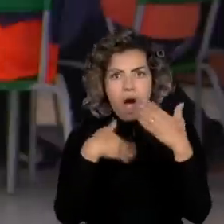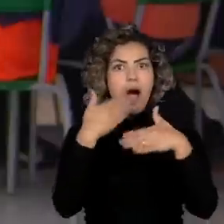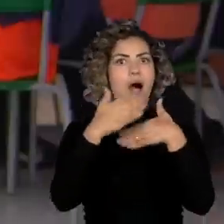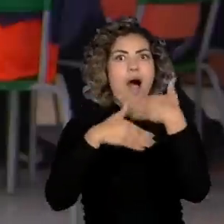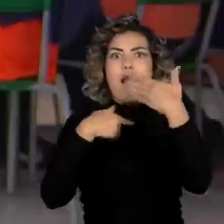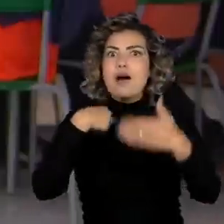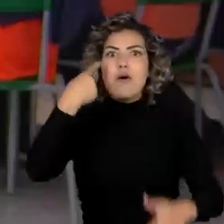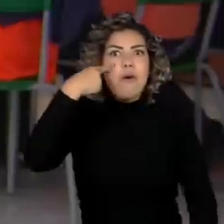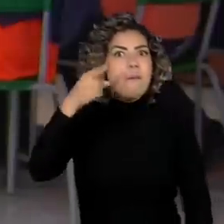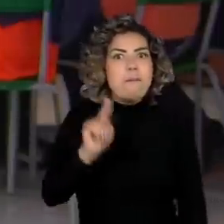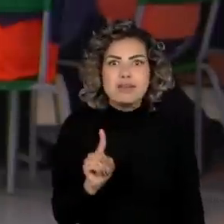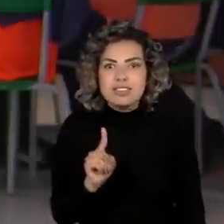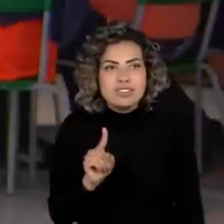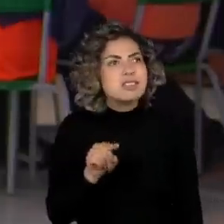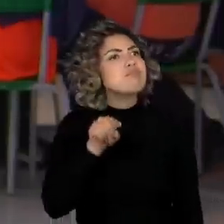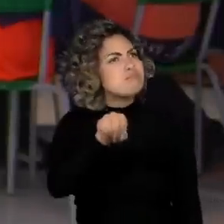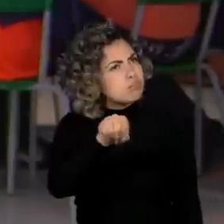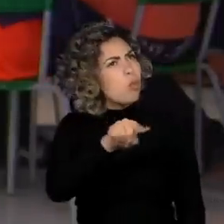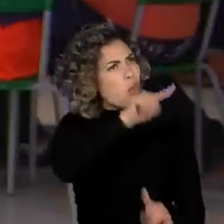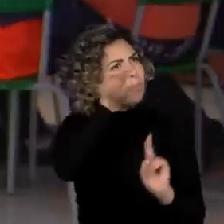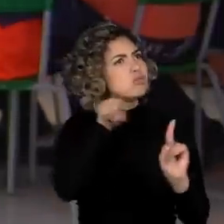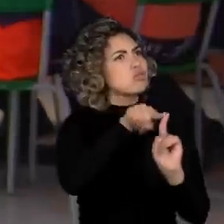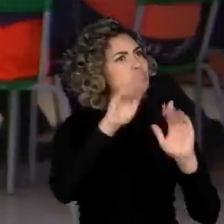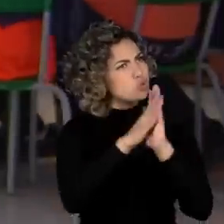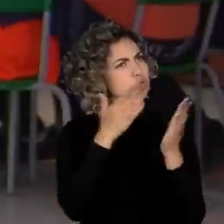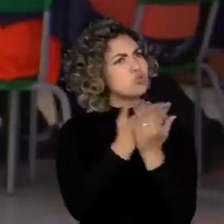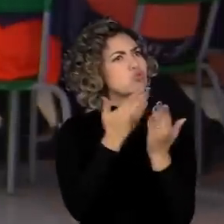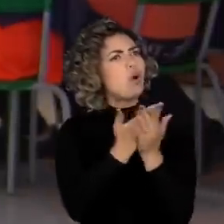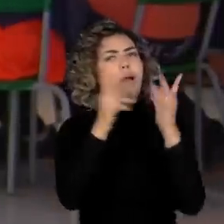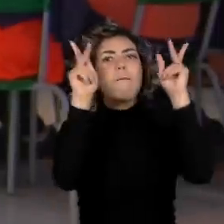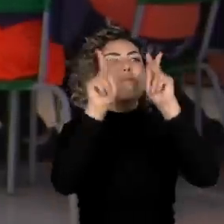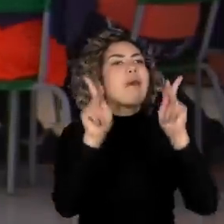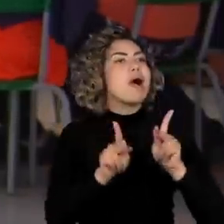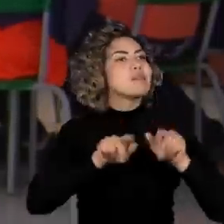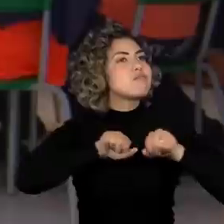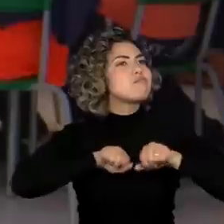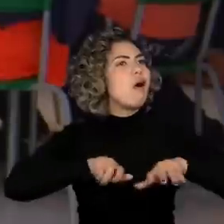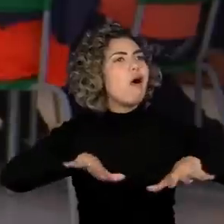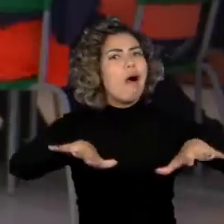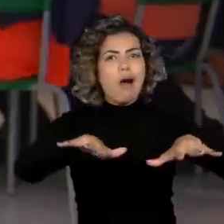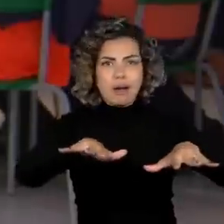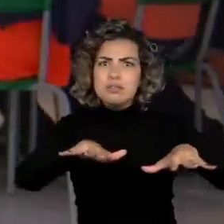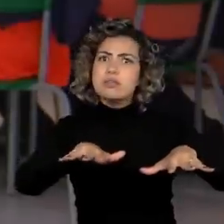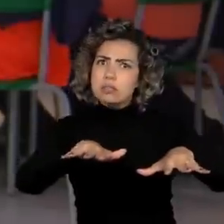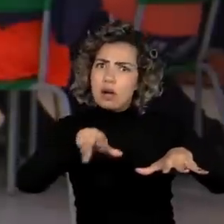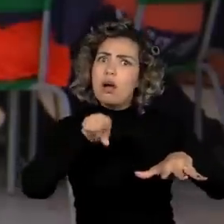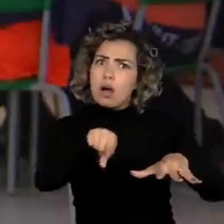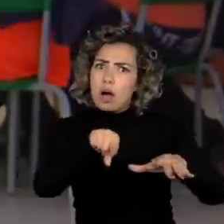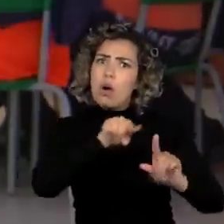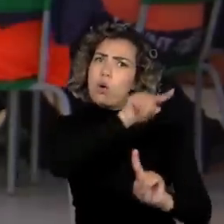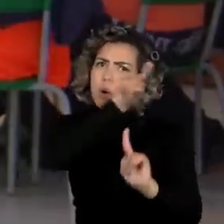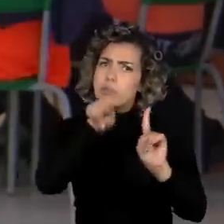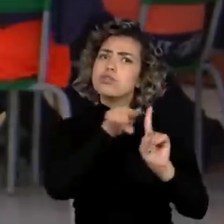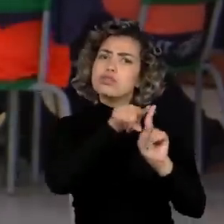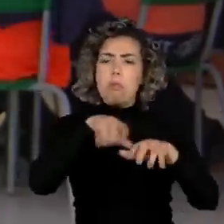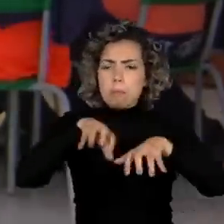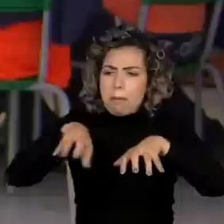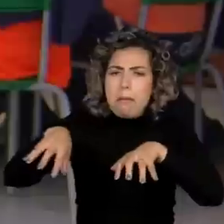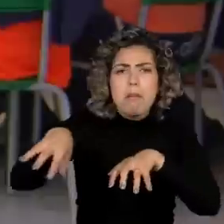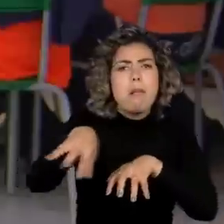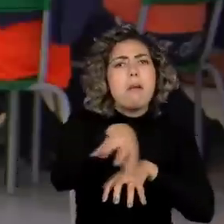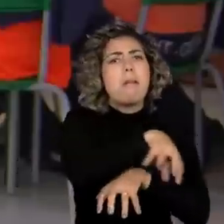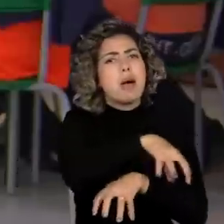curtição faz parte de uma escola de paz. A escola de paz, ela precisa estar em todos os territórios. Então,